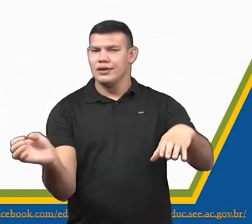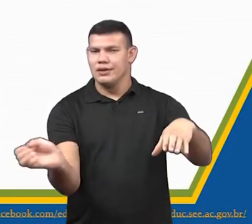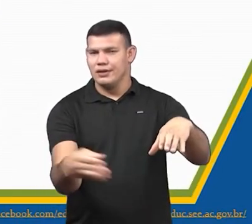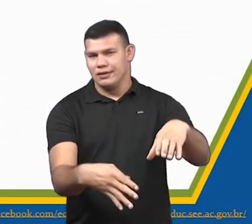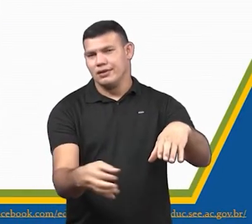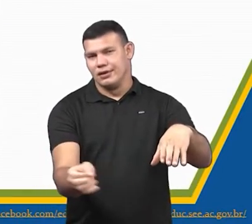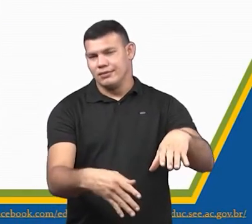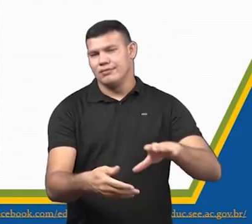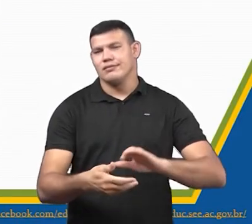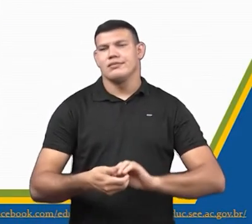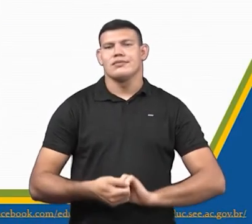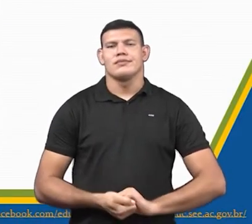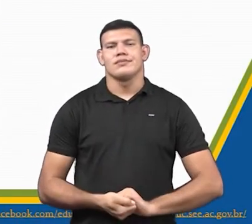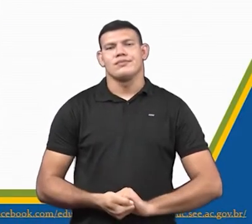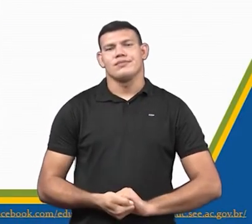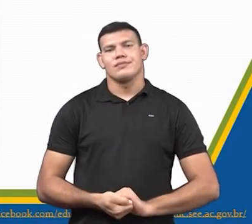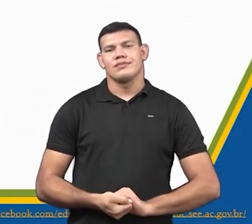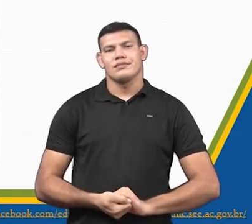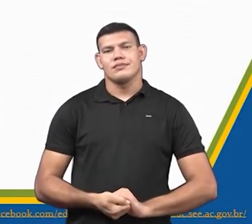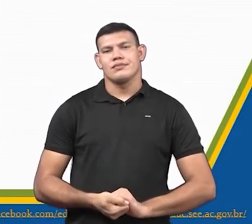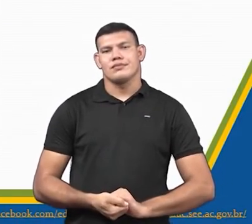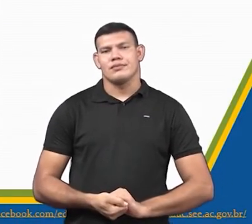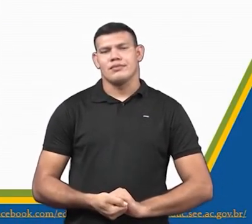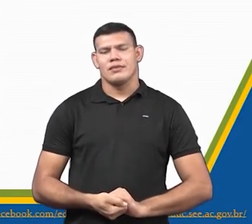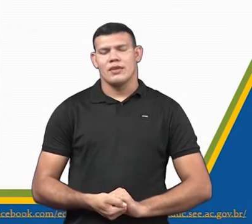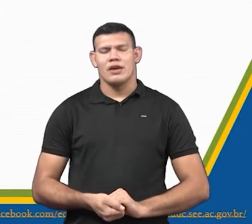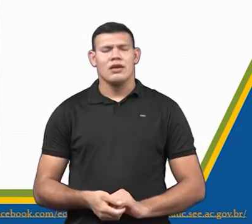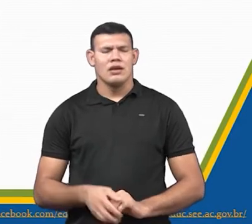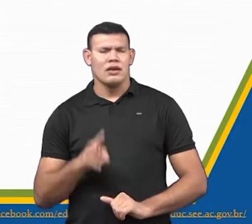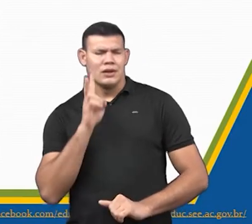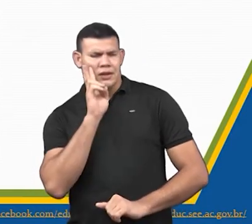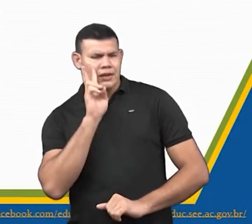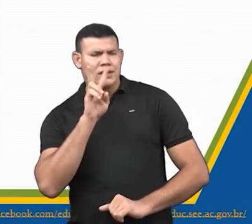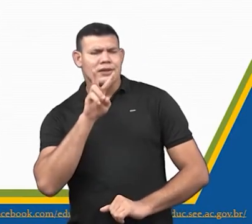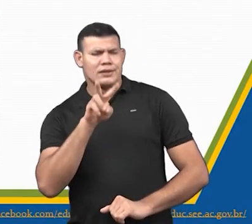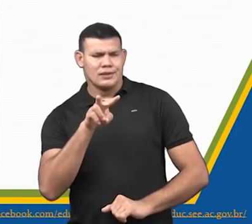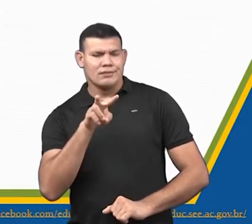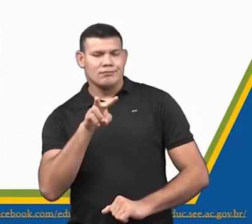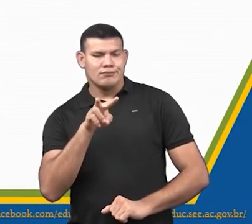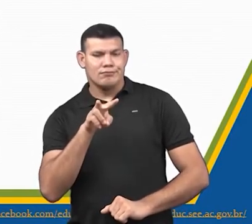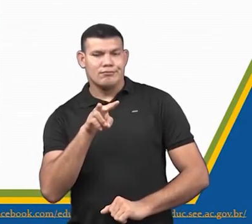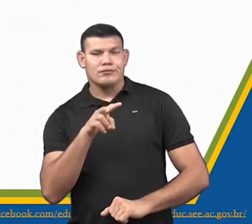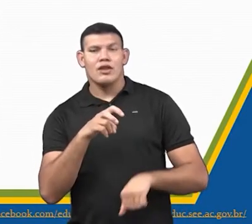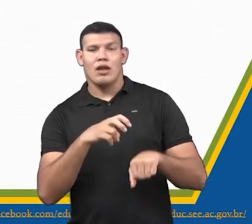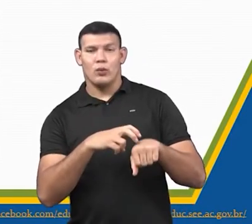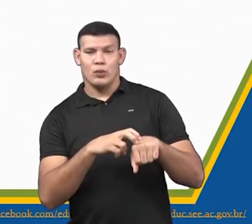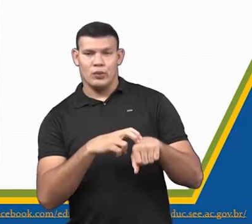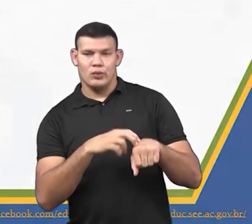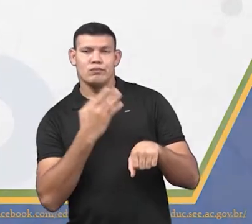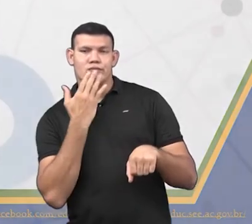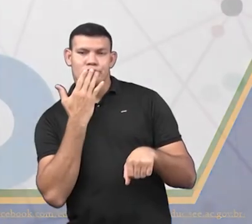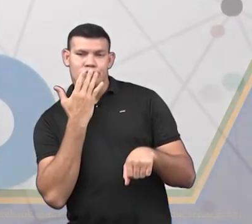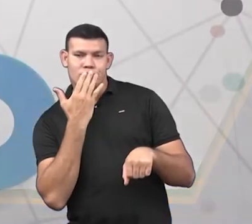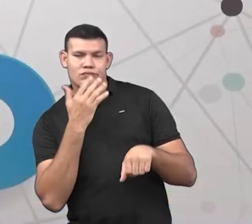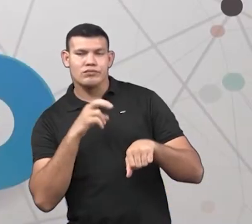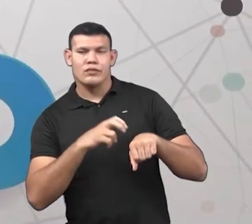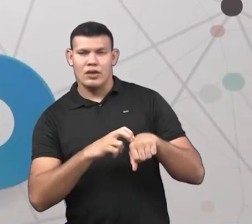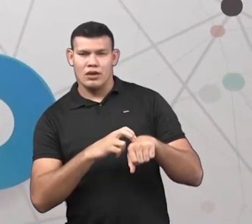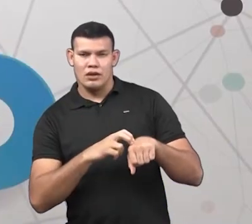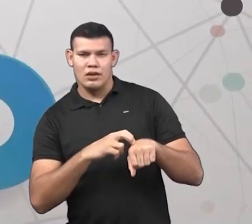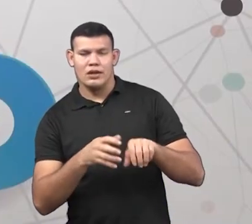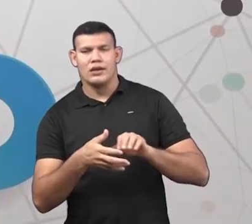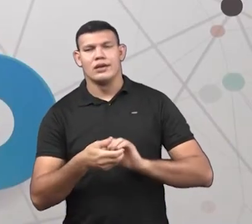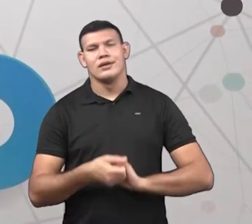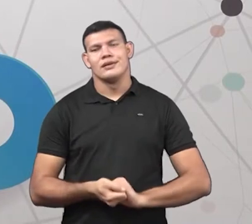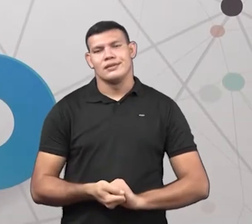verde. Quando você vê lá uma lixeira verde, junto com as outras,